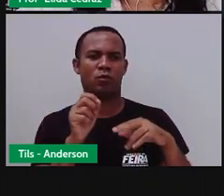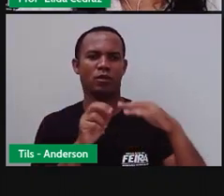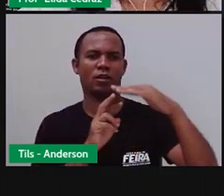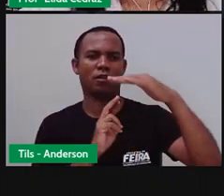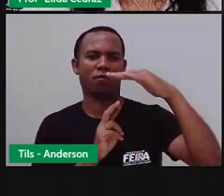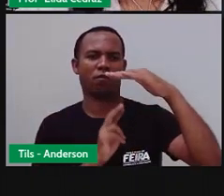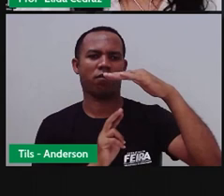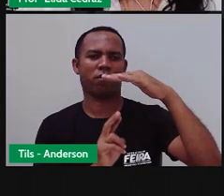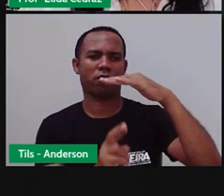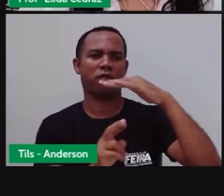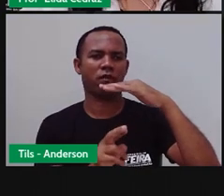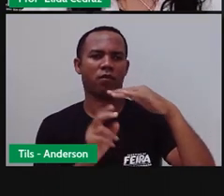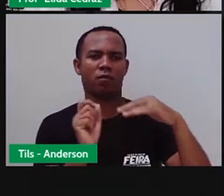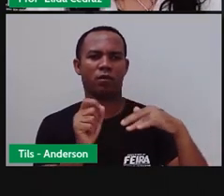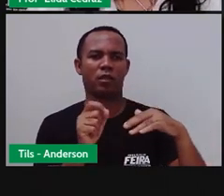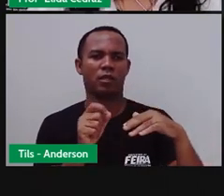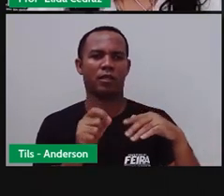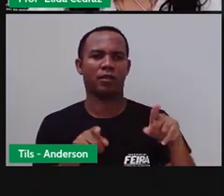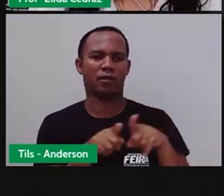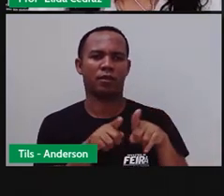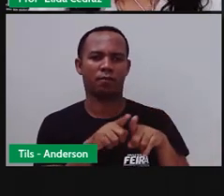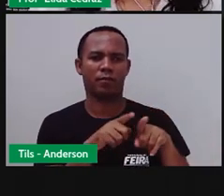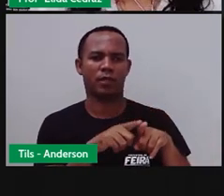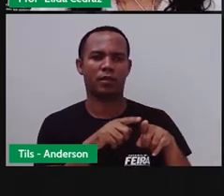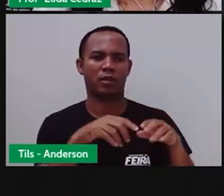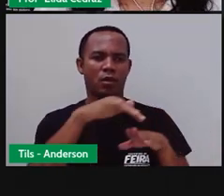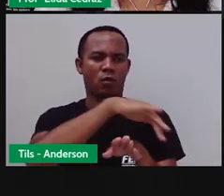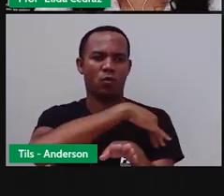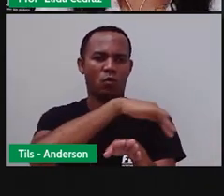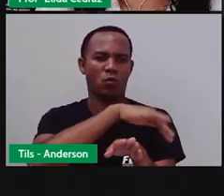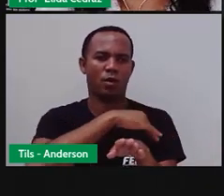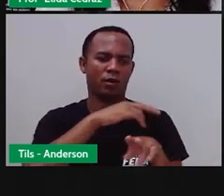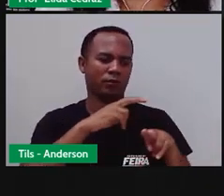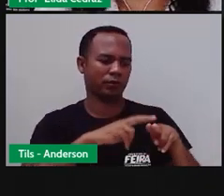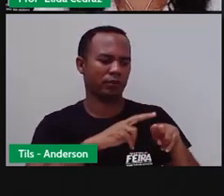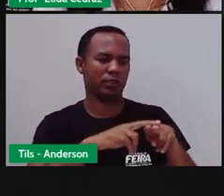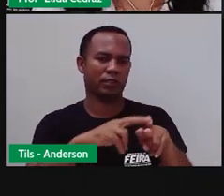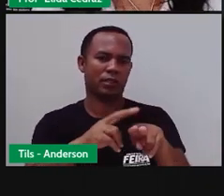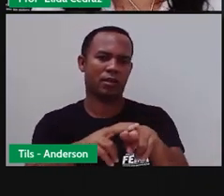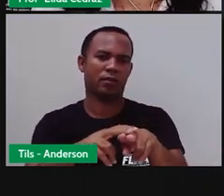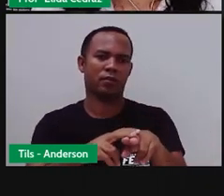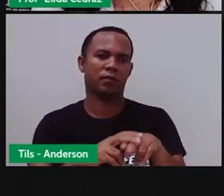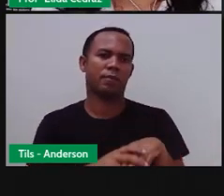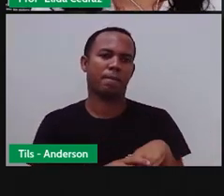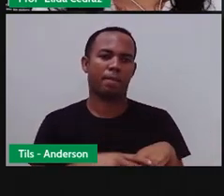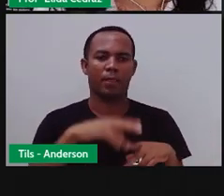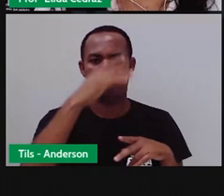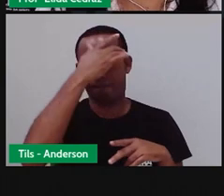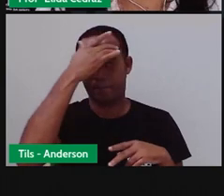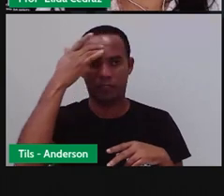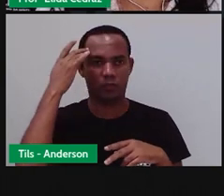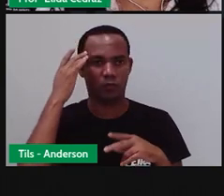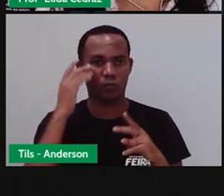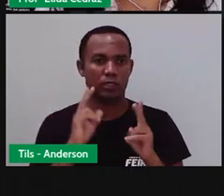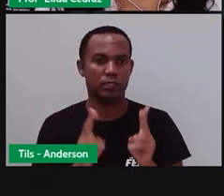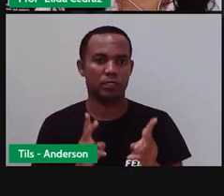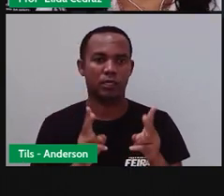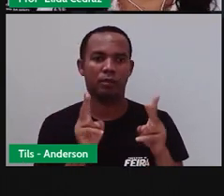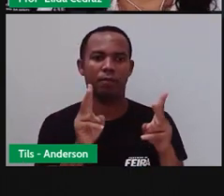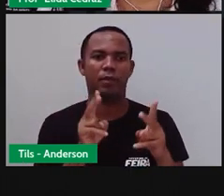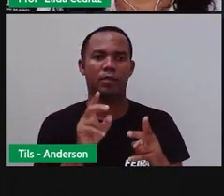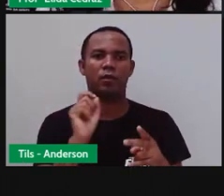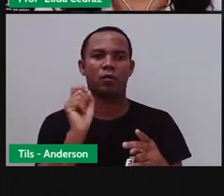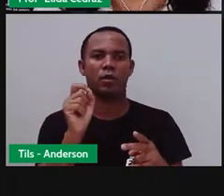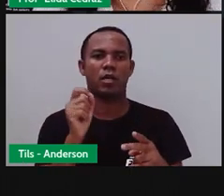na calçada, todas com o jornal na mão. Pois é, as pessoas sempre tiveram